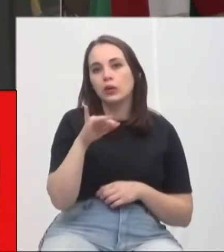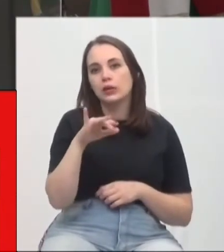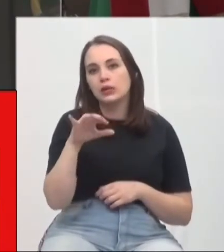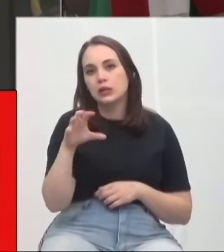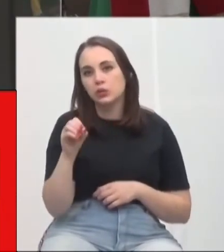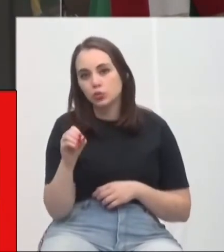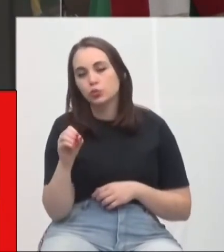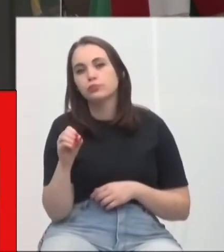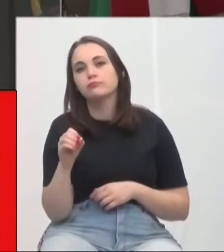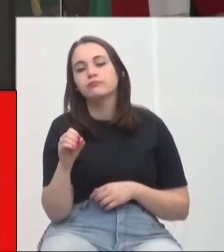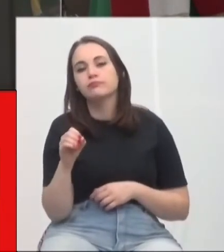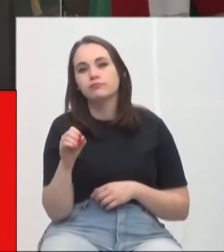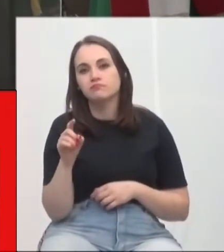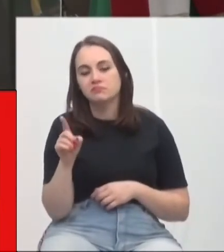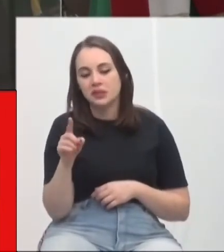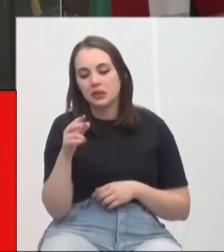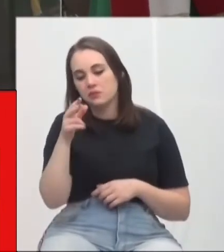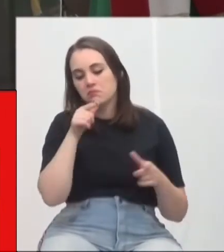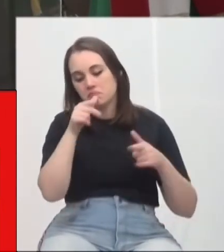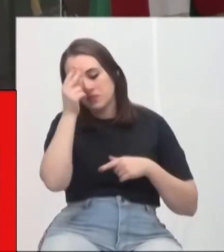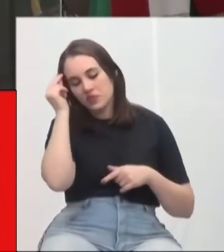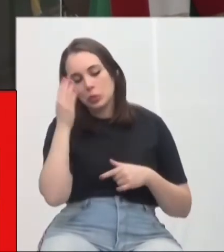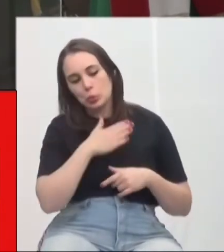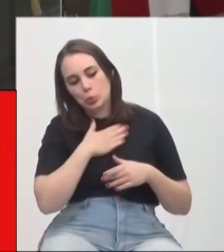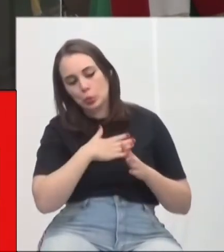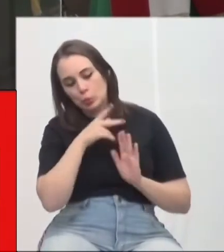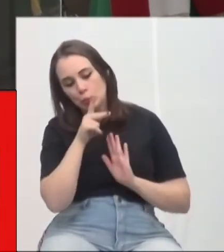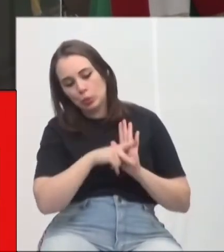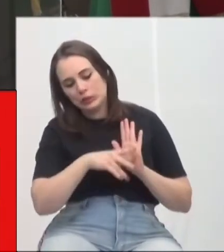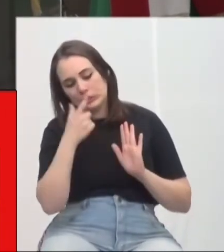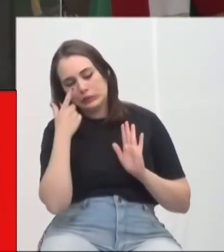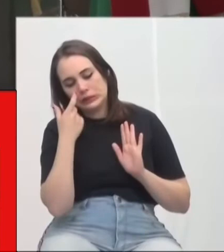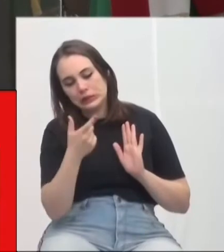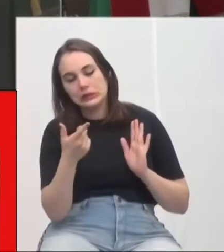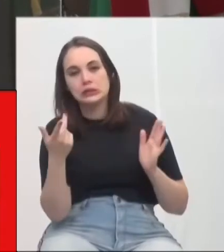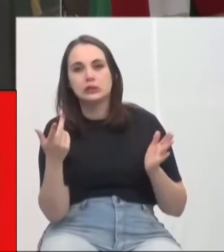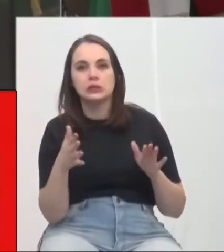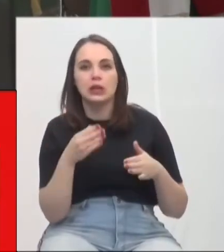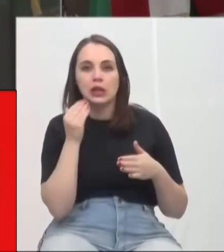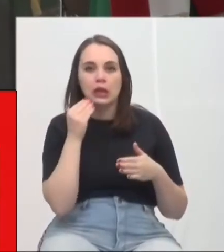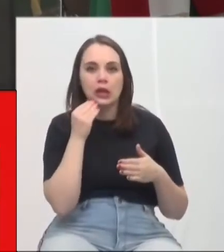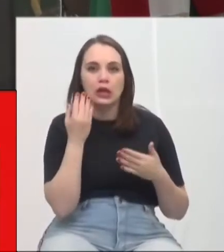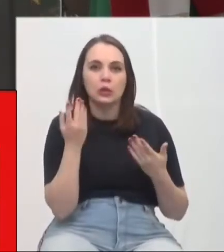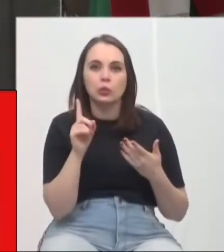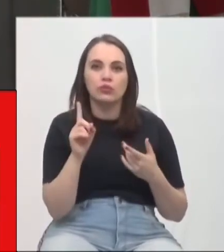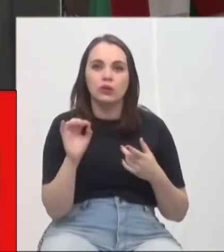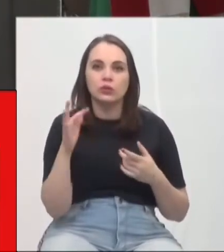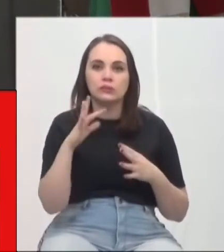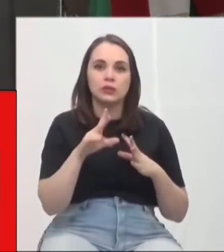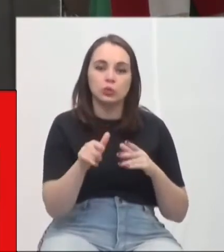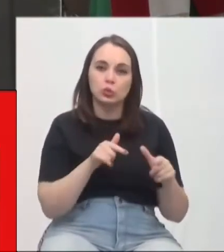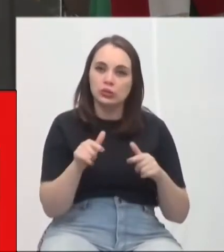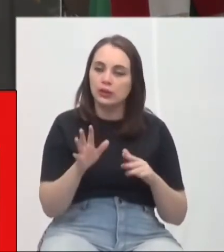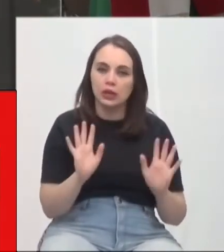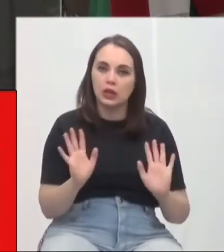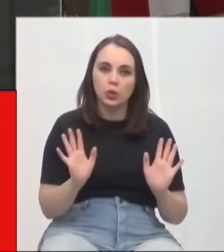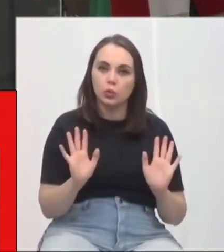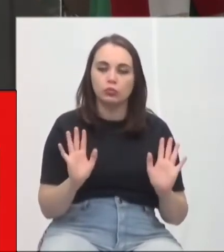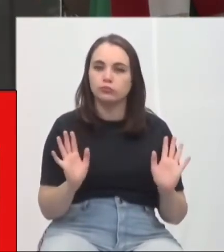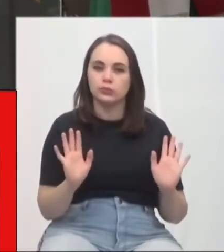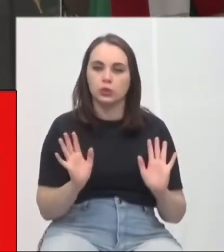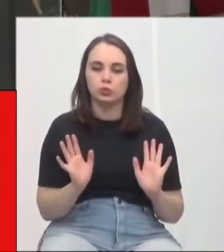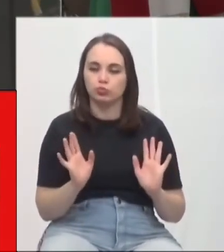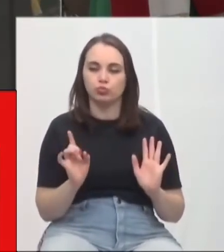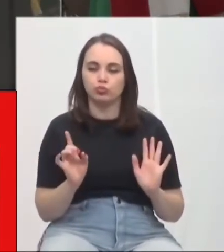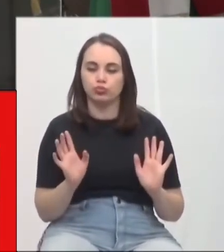prefeitura, ele gostou do projeto, achou muito interessante, é claro, ele não vai funcionar para todas as obras da prefeitura, ou todas